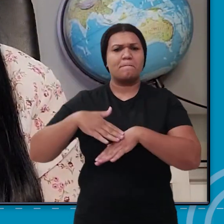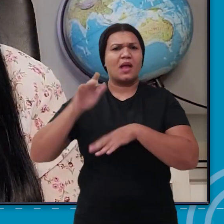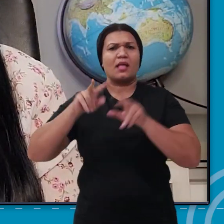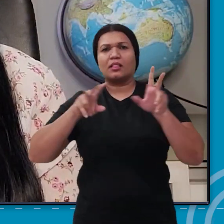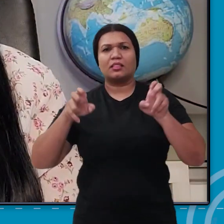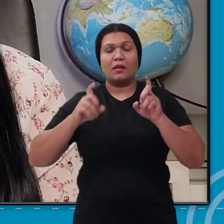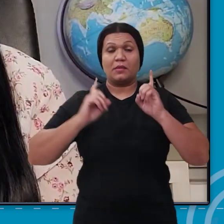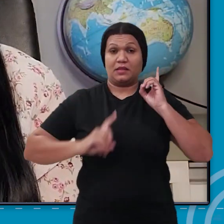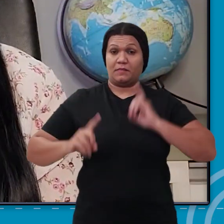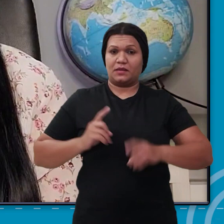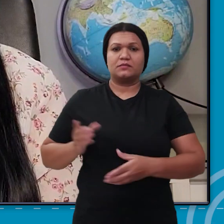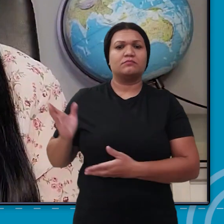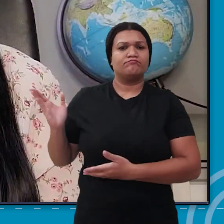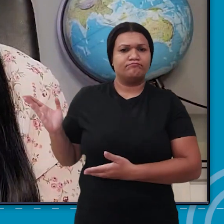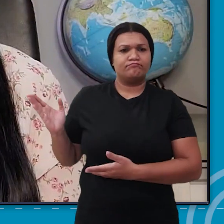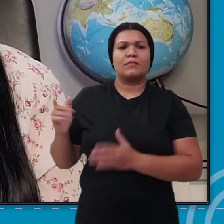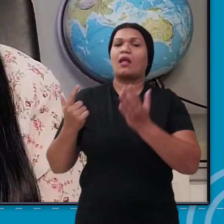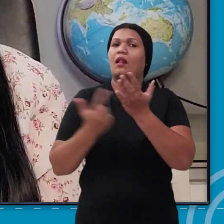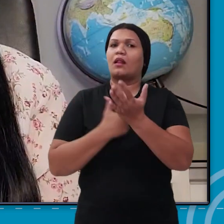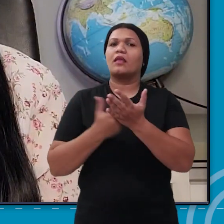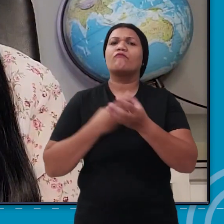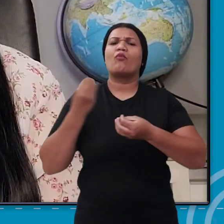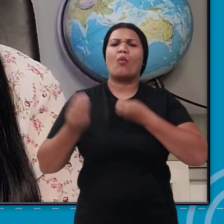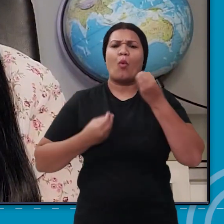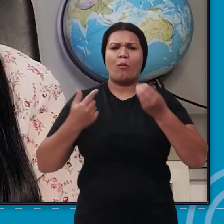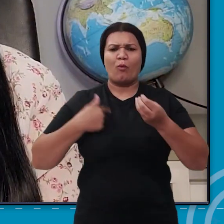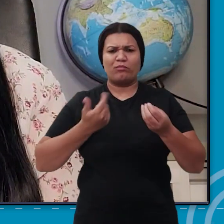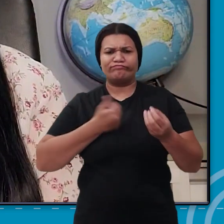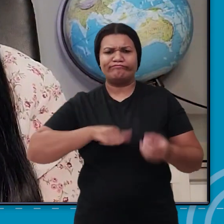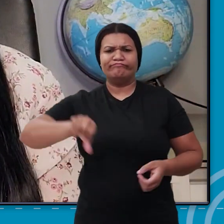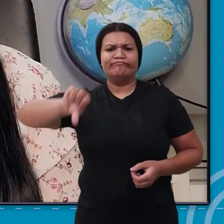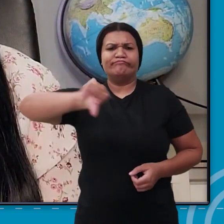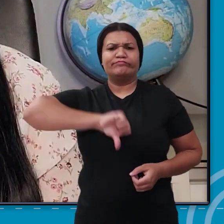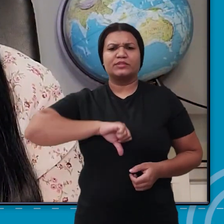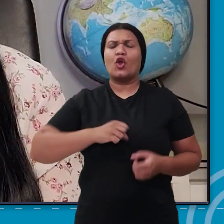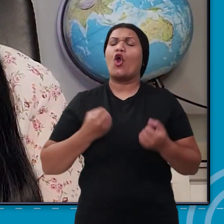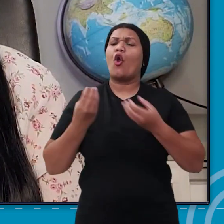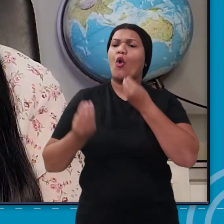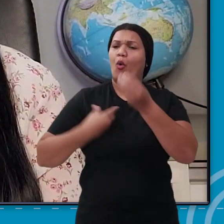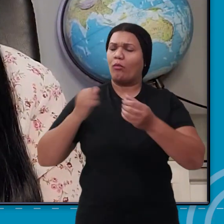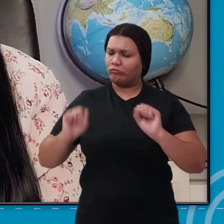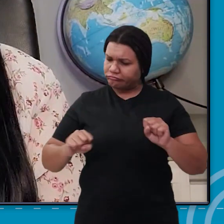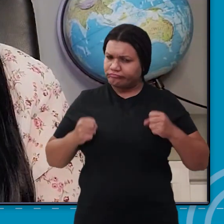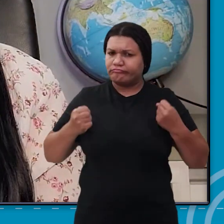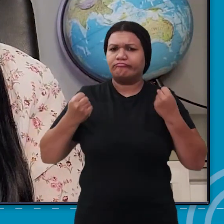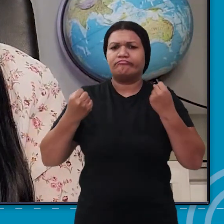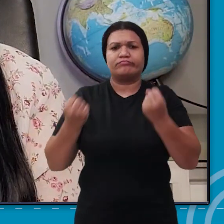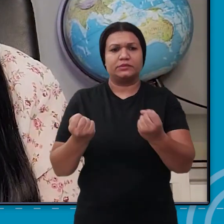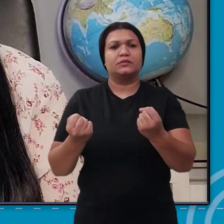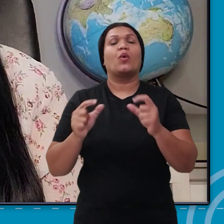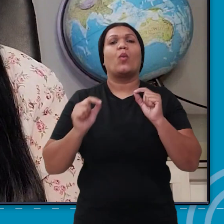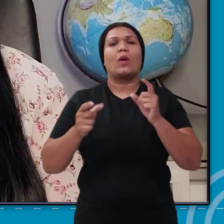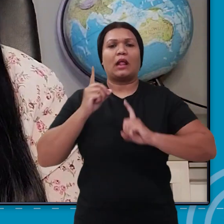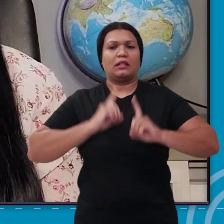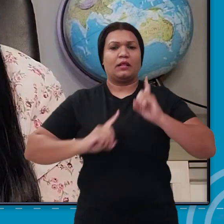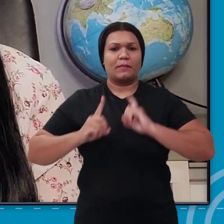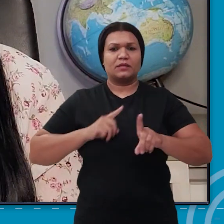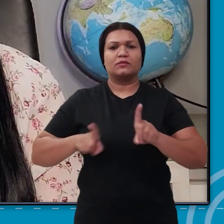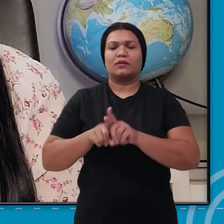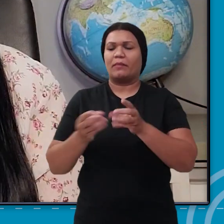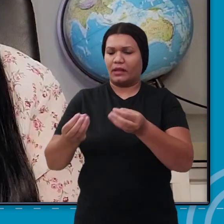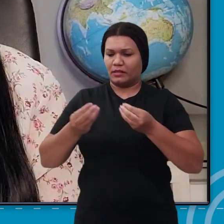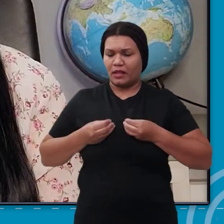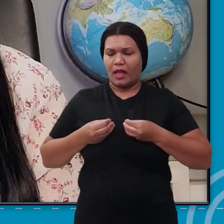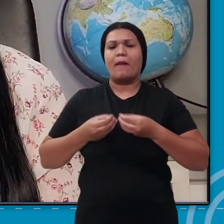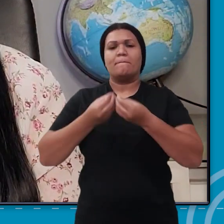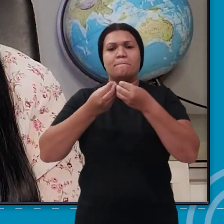sou inútil, como enfrentar a depressão persistente e outros transtornos que afetam a aprendizagem, como autismo, a dislexia,